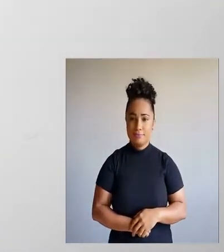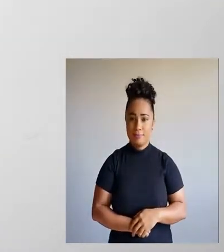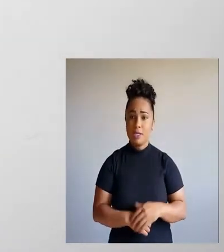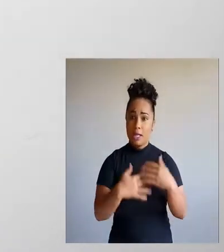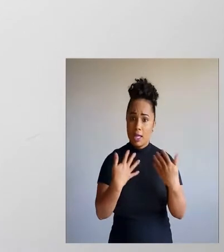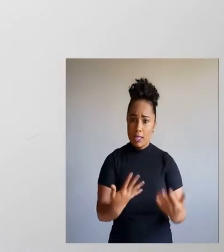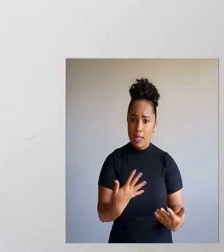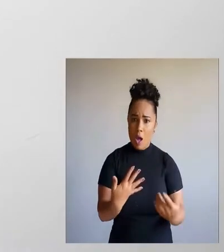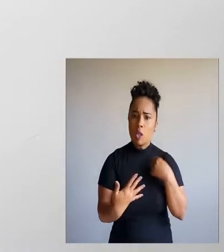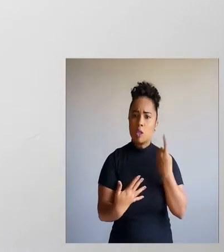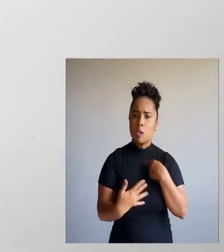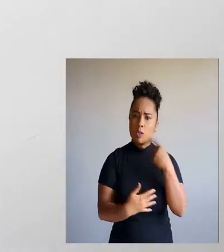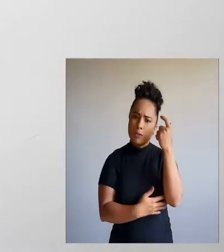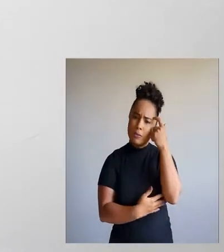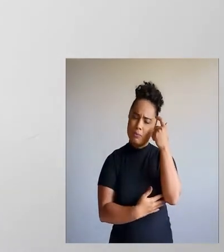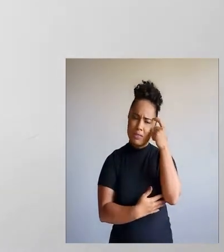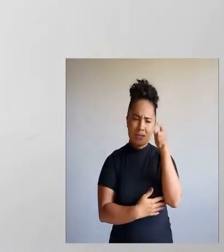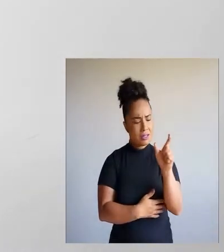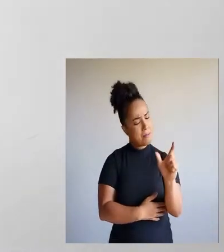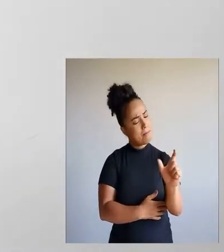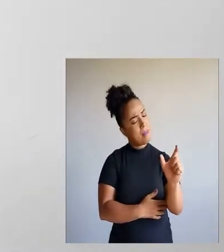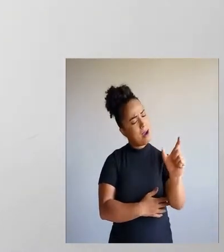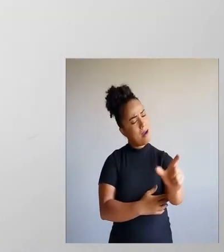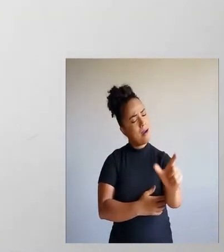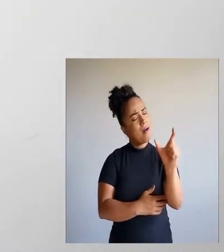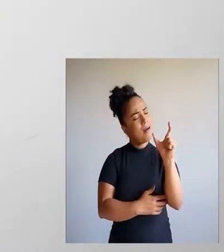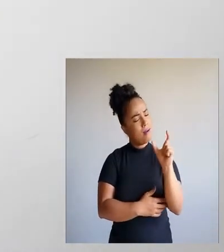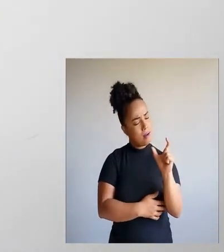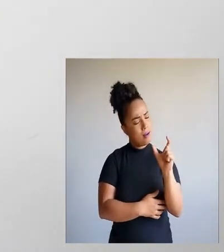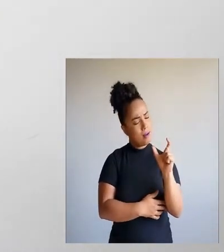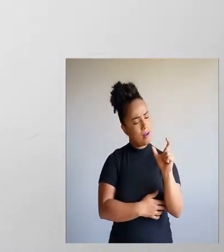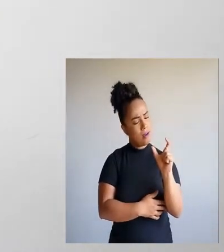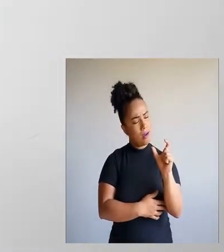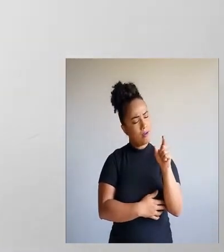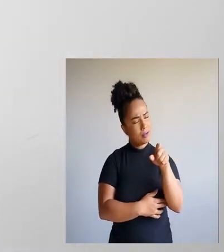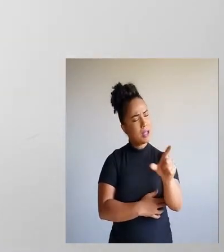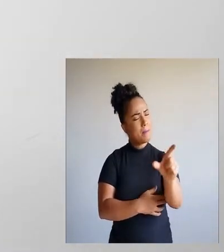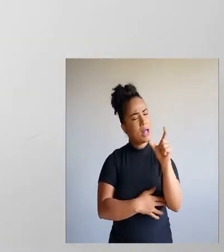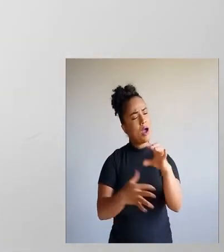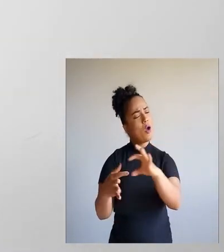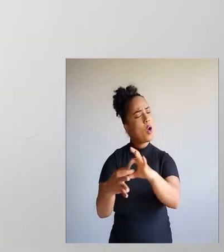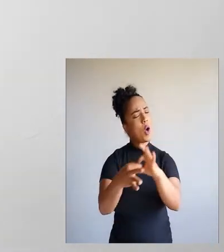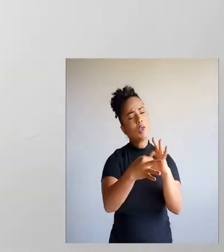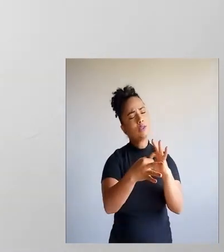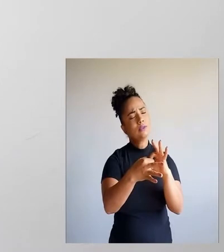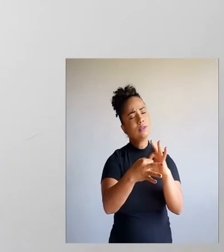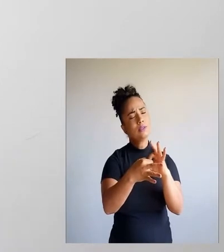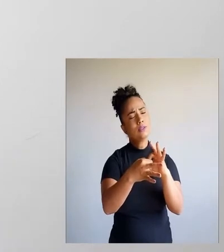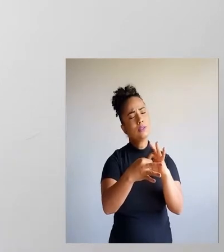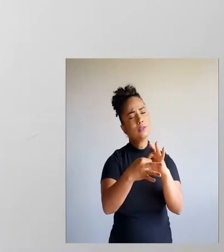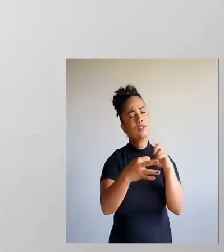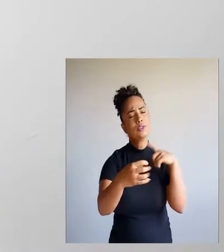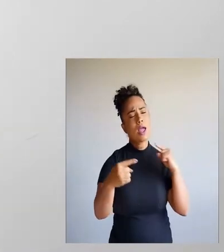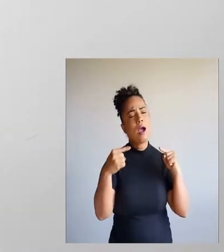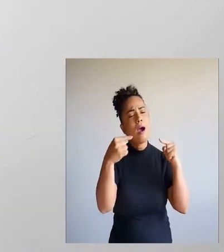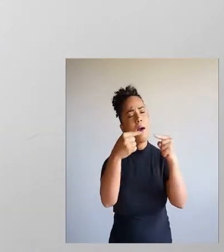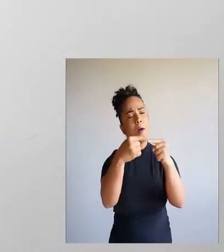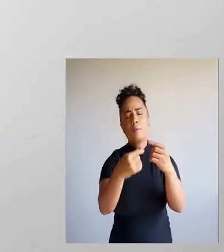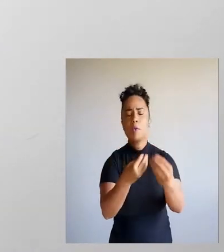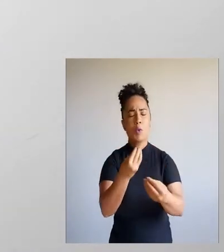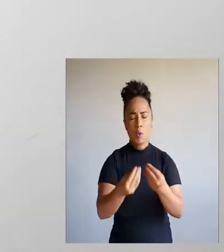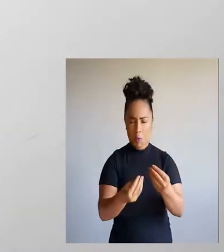o que quer dizer mesmo aquela palavra dentro do texto. O que quer dizer mesmo dentro do texto? Então, vamos lá. Vamos